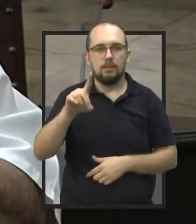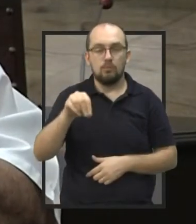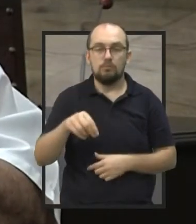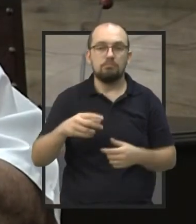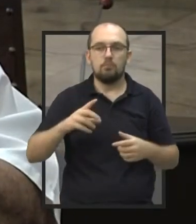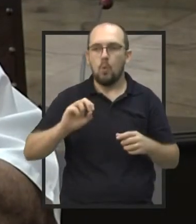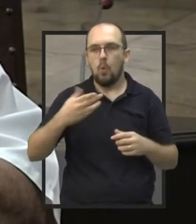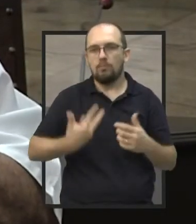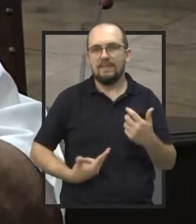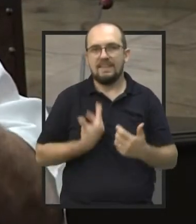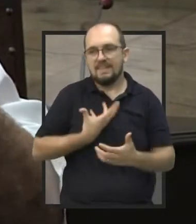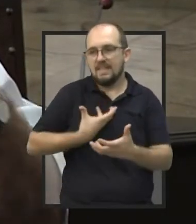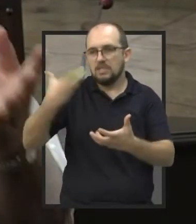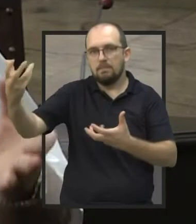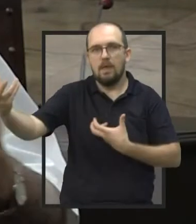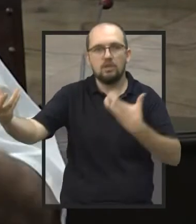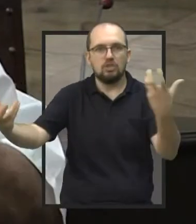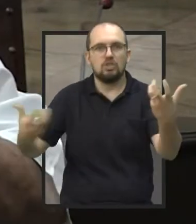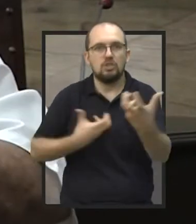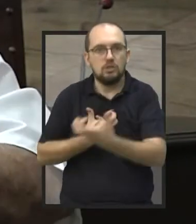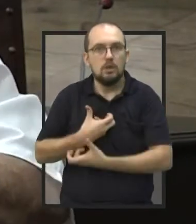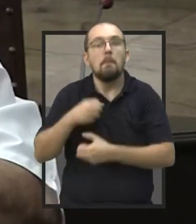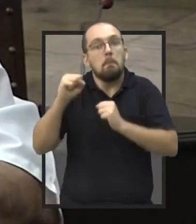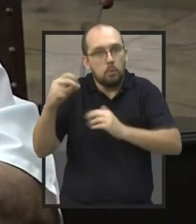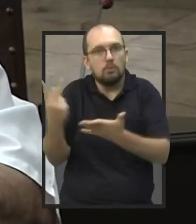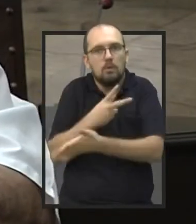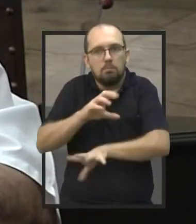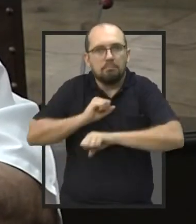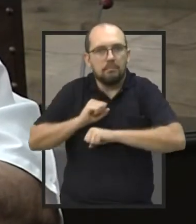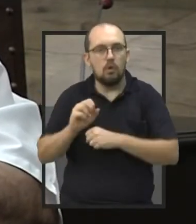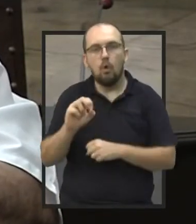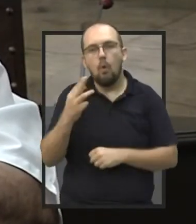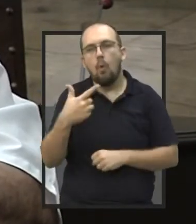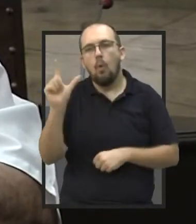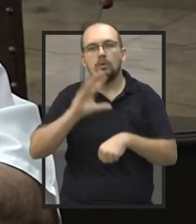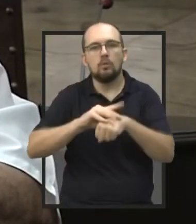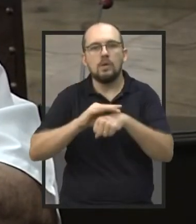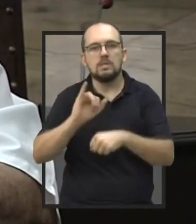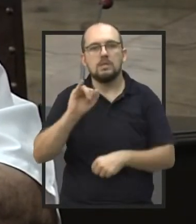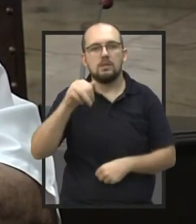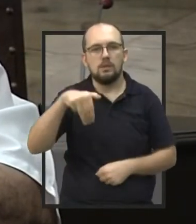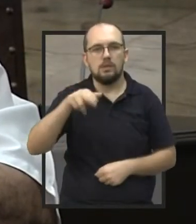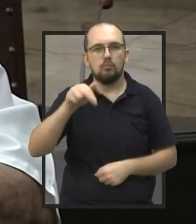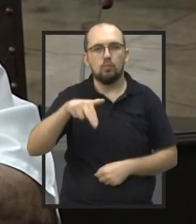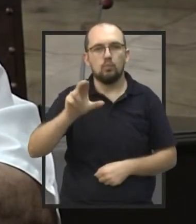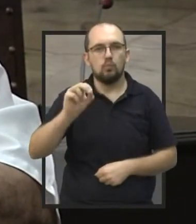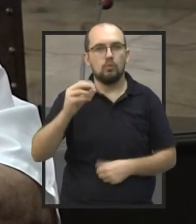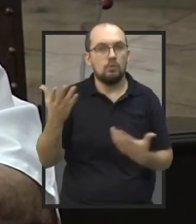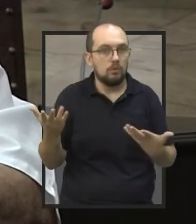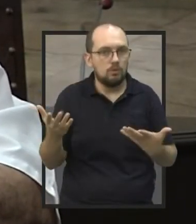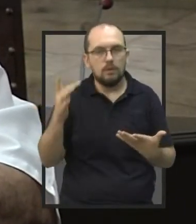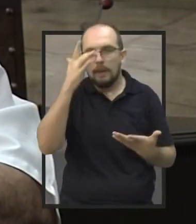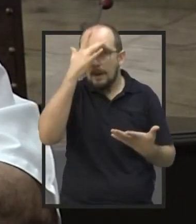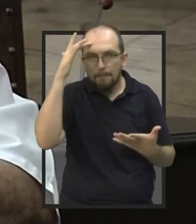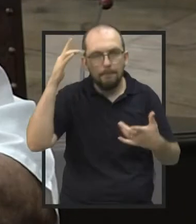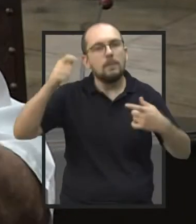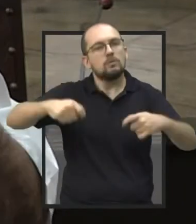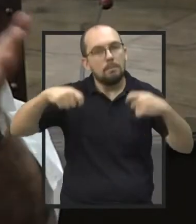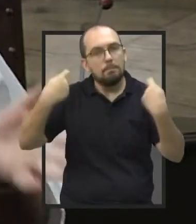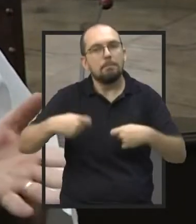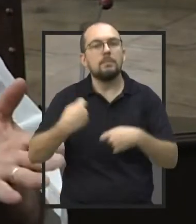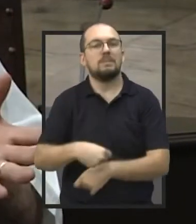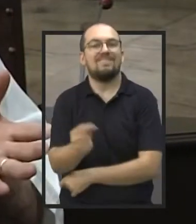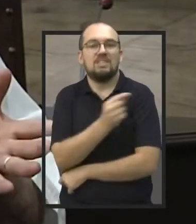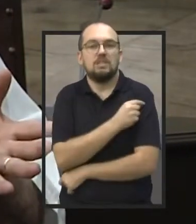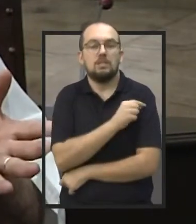indivíduo que tem algum outro tipo de doença imuno. Então, as pessoas realmente têm que fazer a vacina. Porque